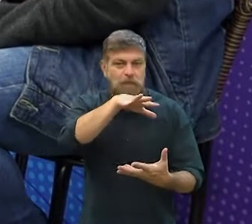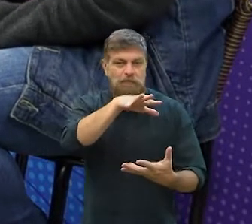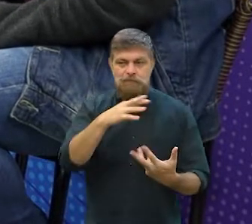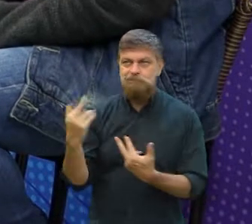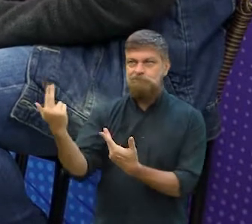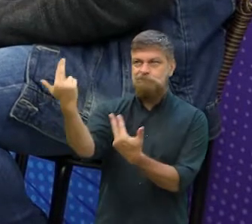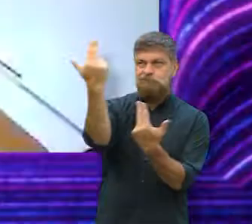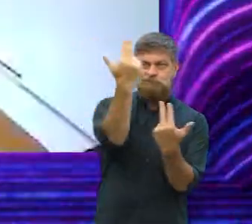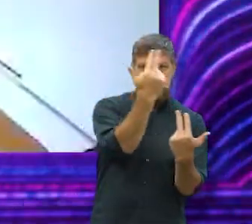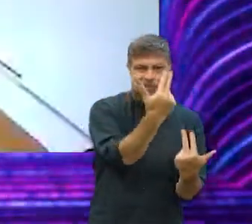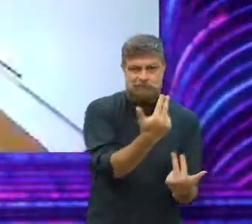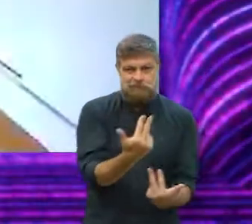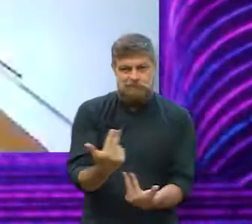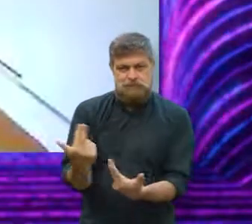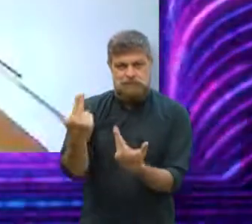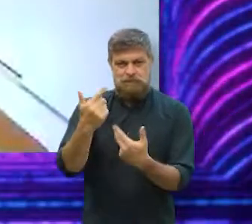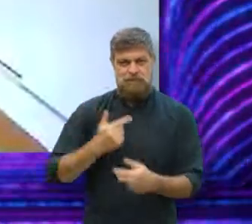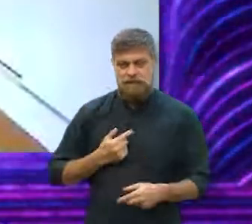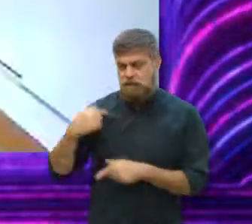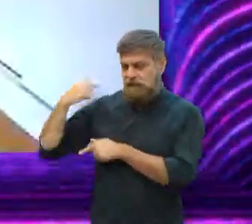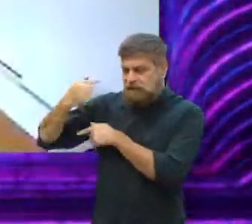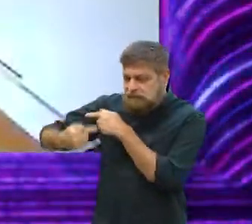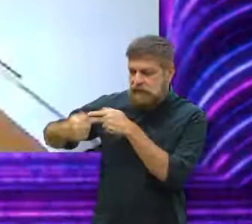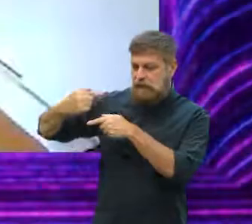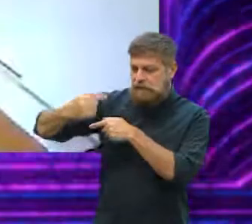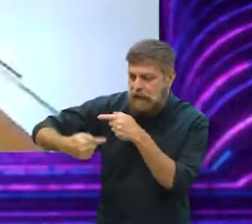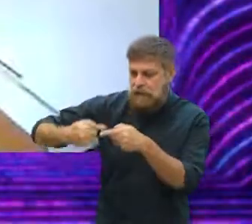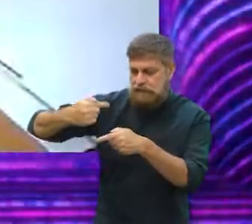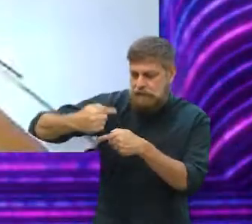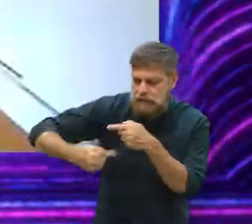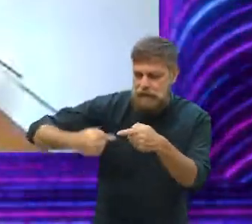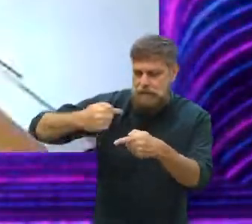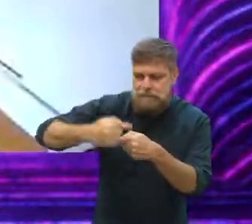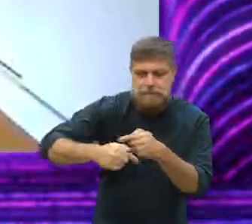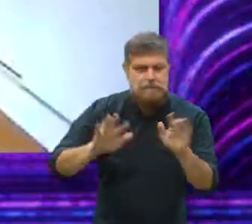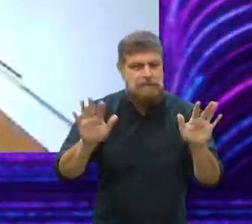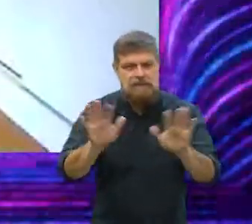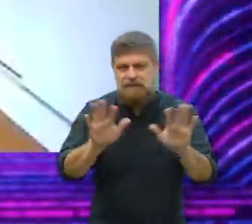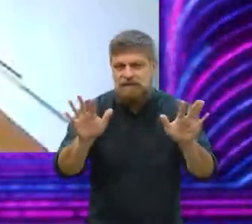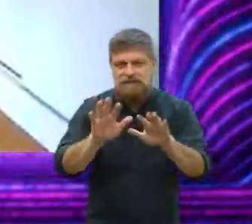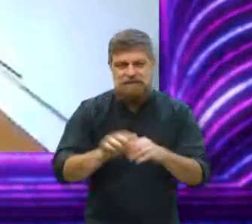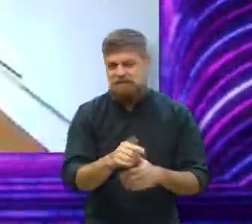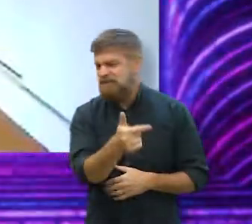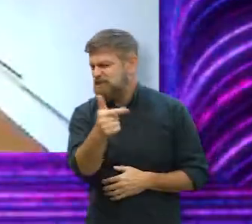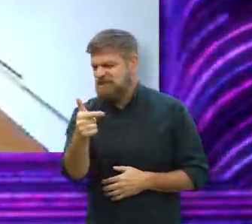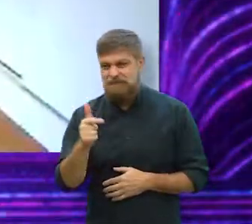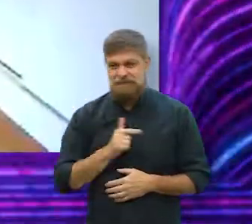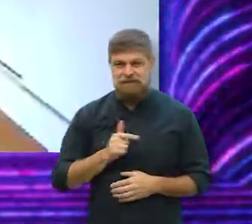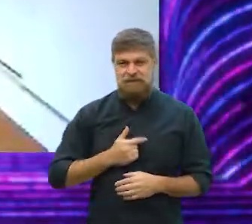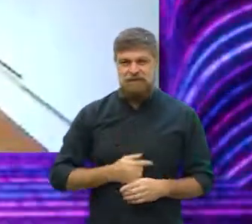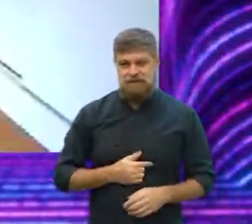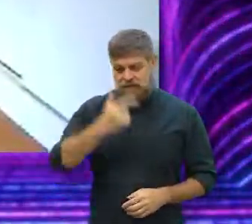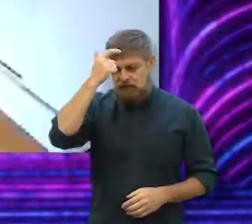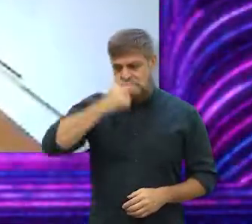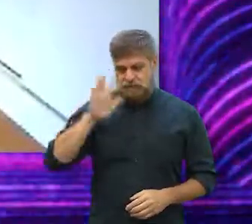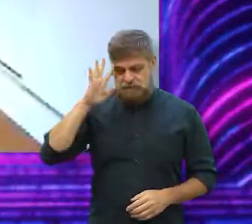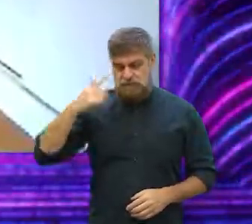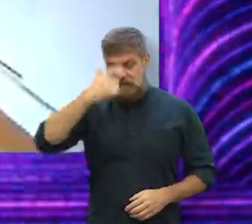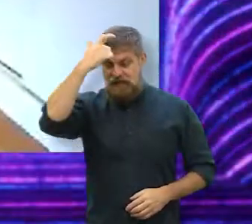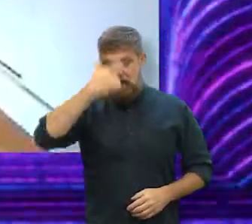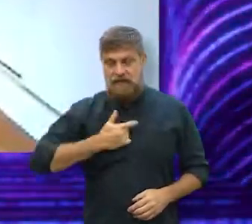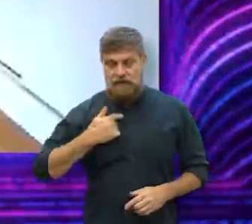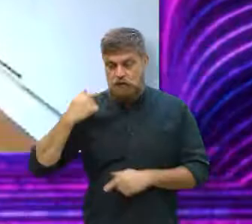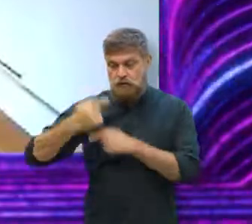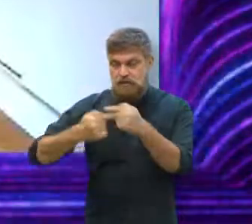ultrapassa a questão geracional, né? De, ai, milênio, geração Z, geração... Eu descobri outro dia que eu sou da